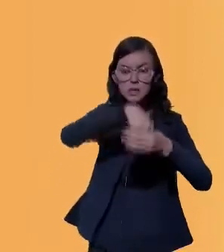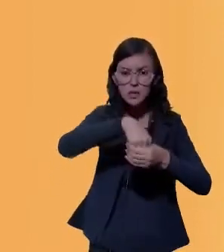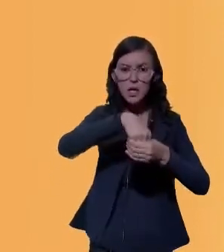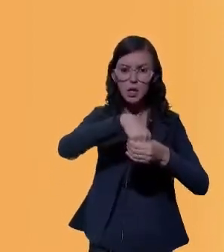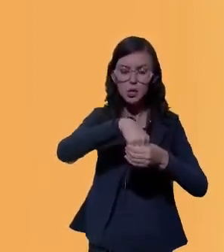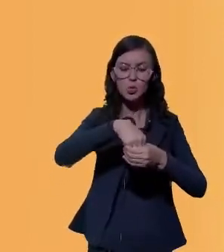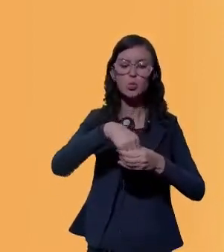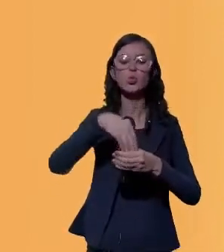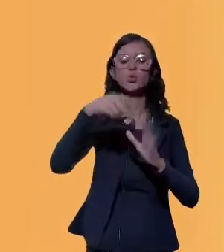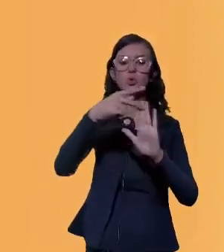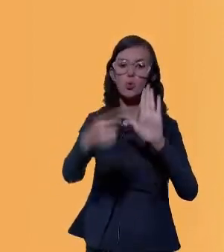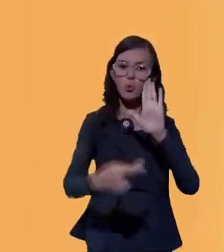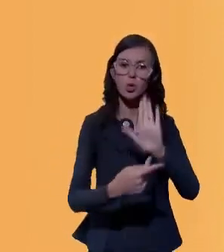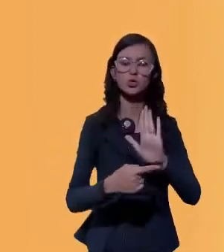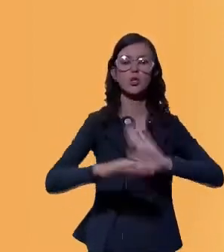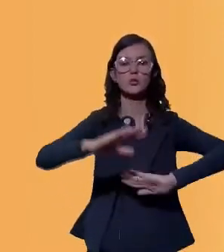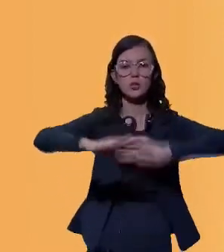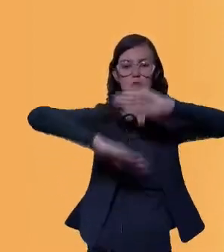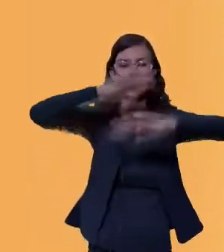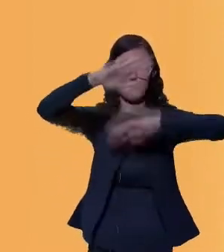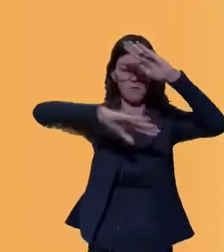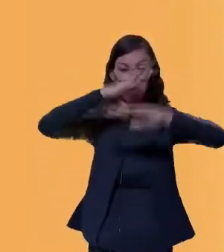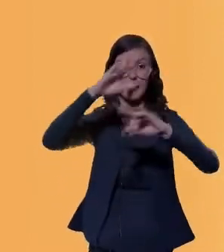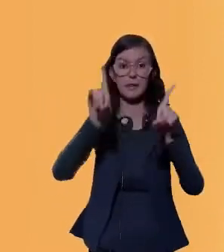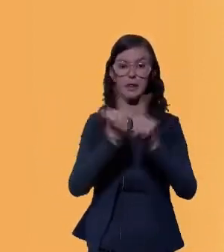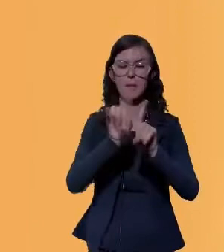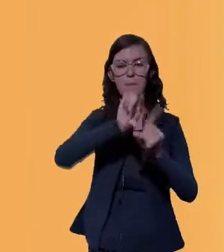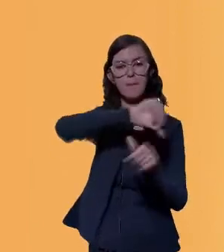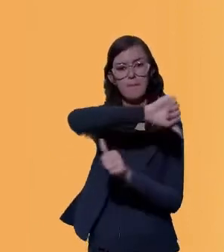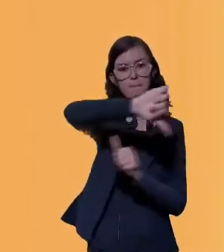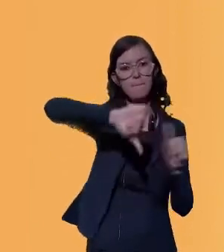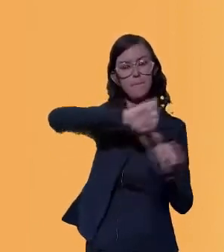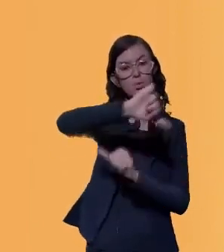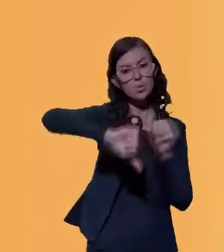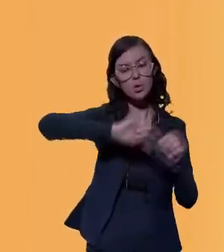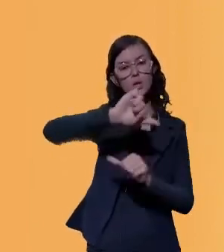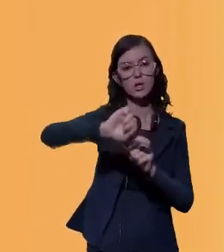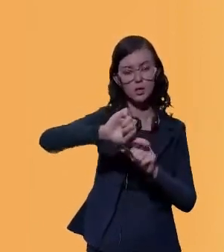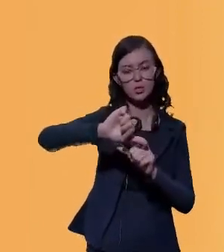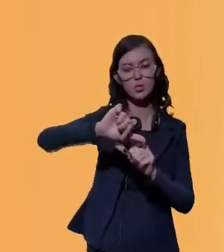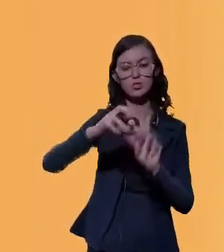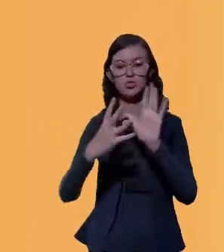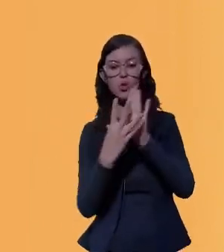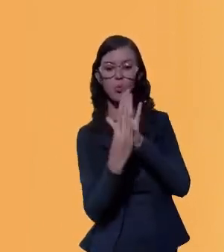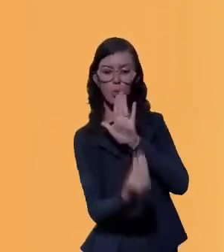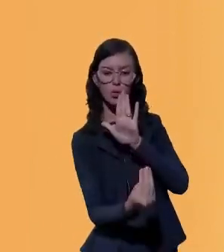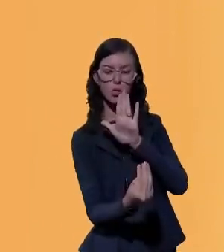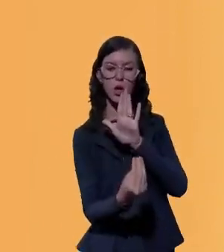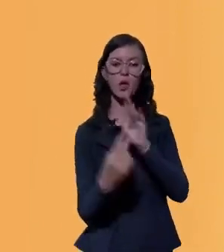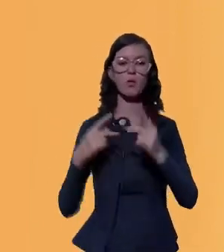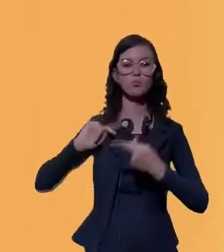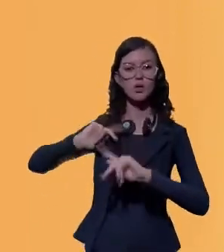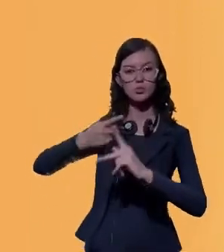projetos de desenvolvimento, mas transformando, fazendo essa transição de um modelo tradicional,